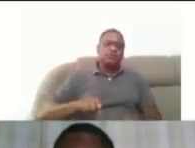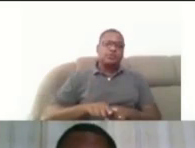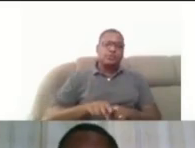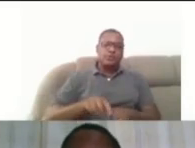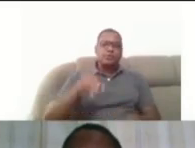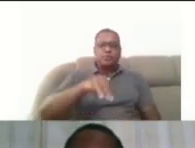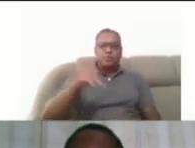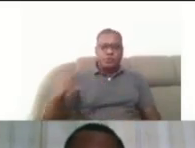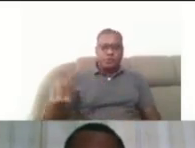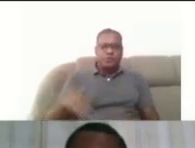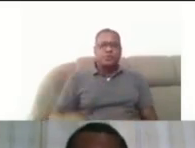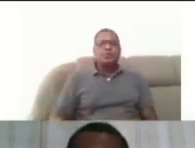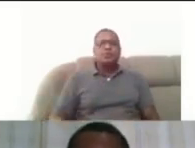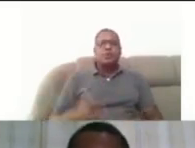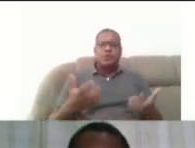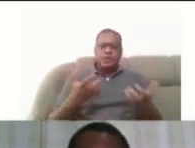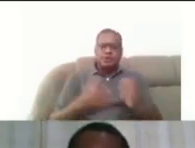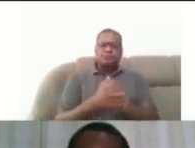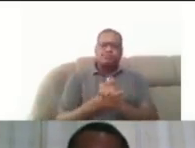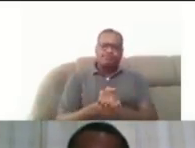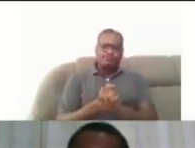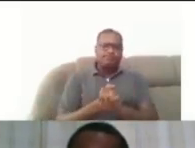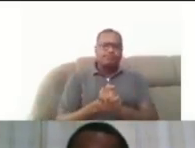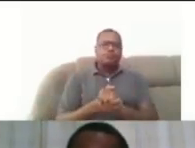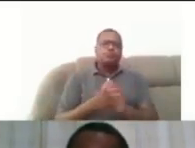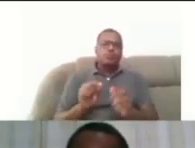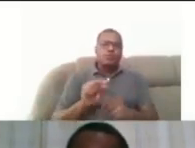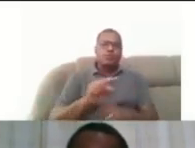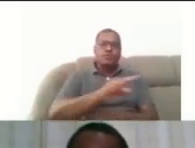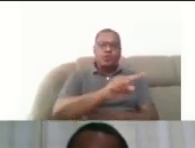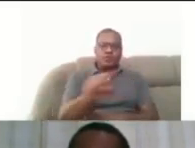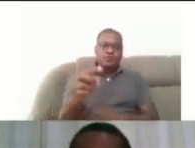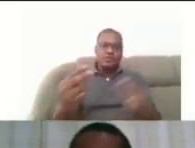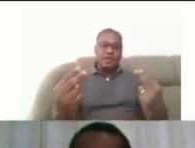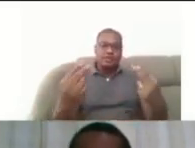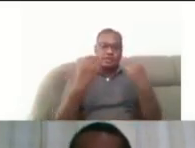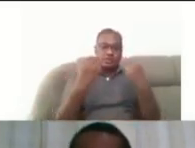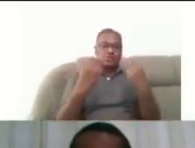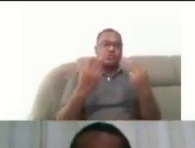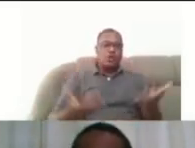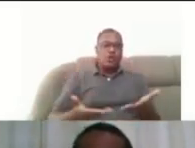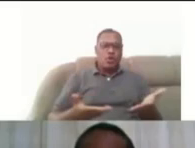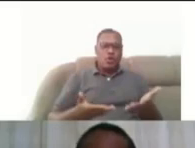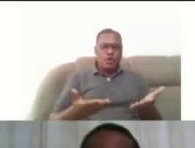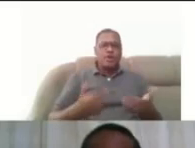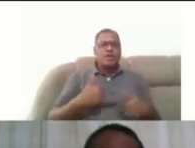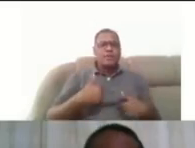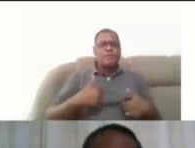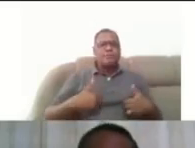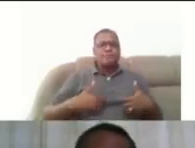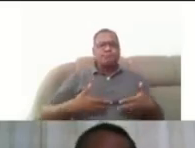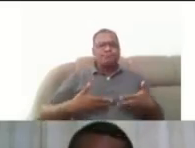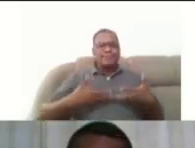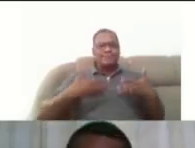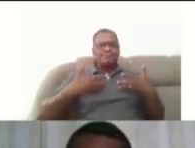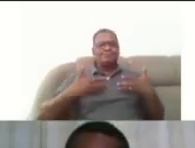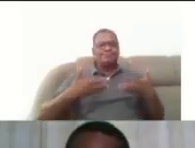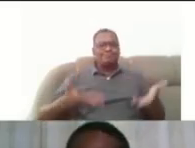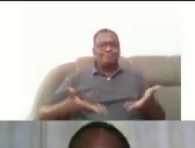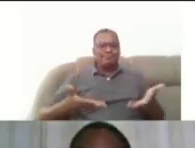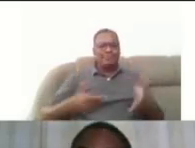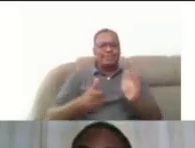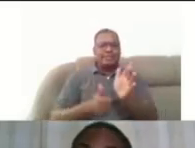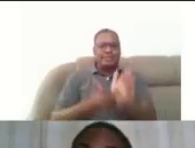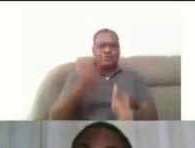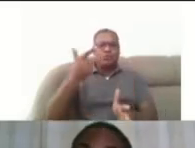saudação a todos aqueles que estão nos assistindo neste momento e dizer que é um grande prazer participar dessa segunda edição do